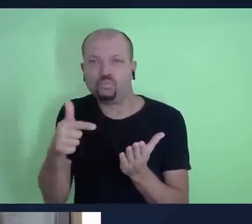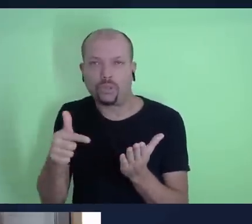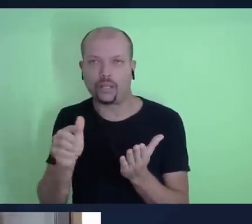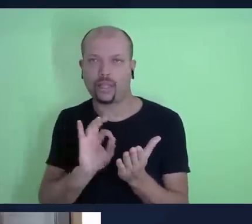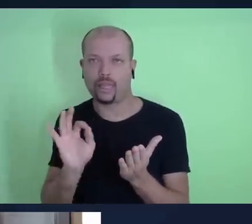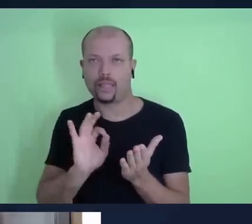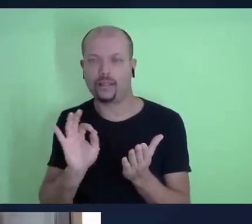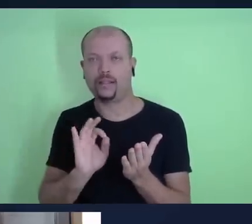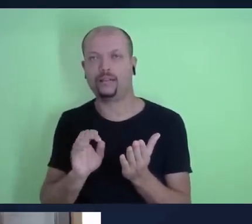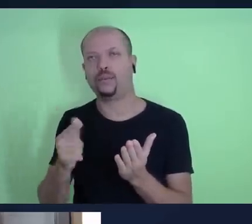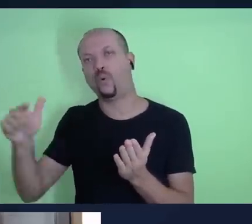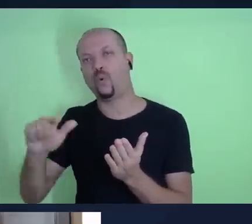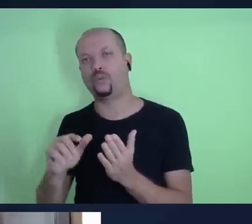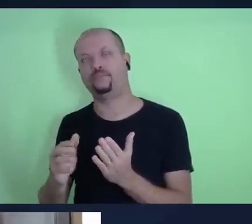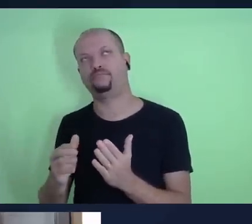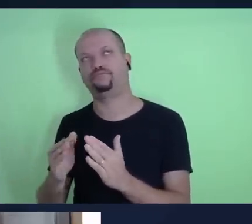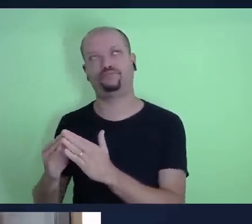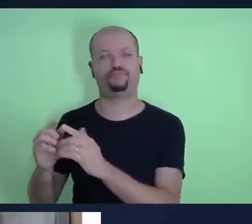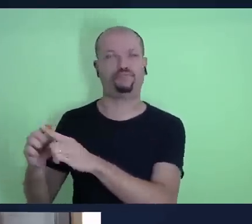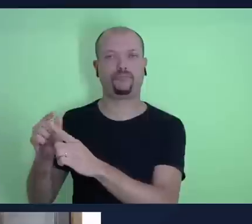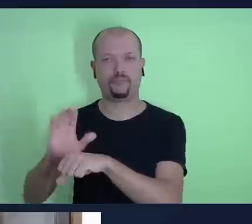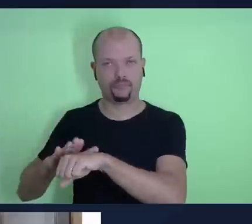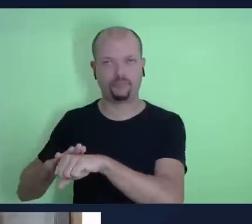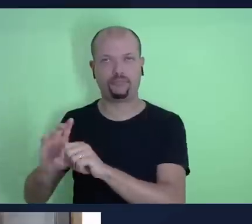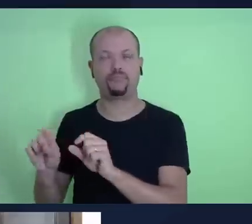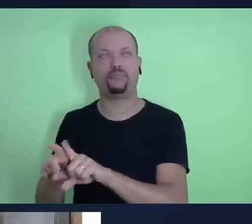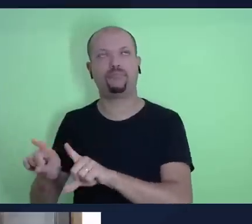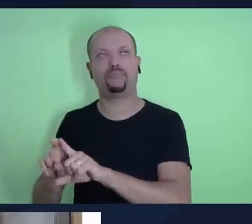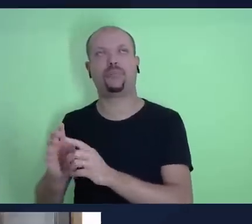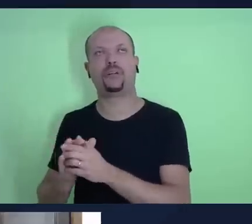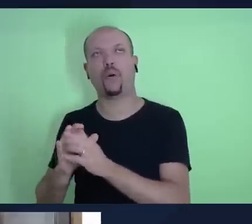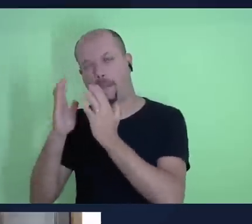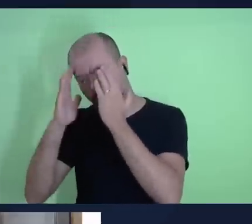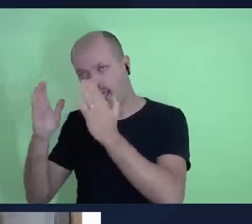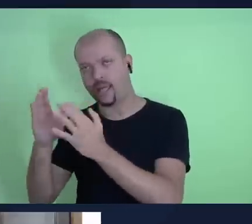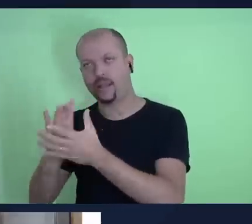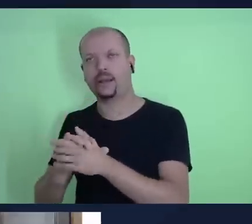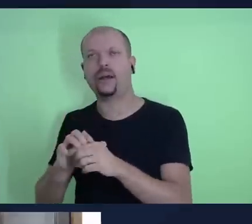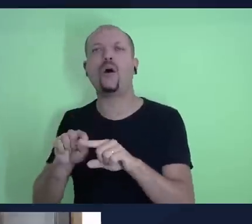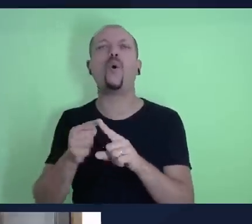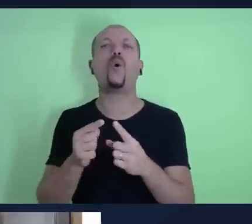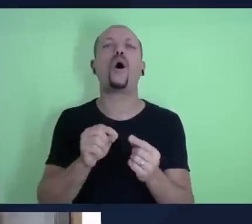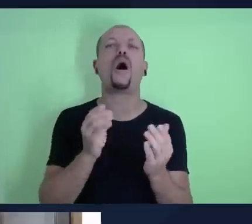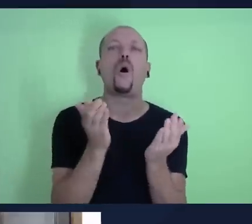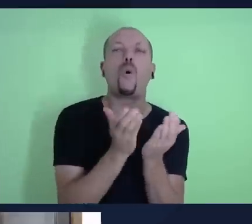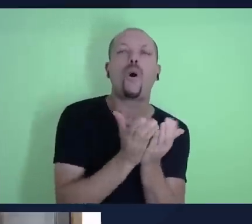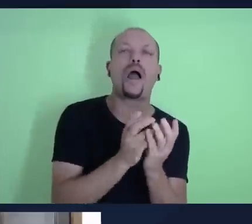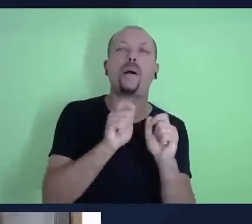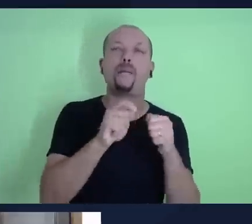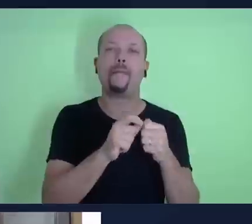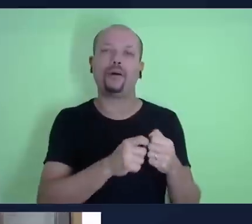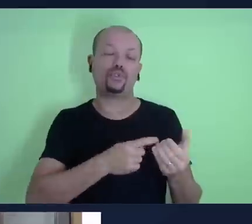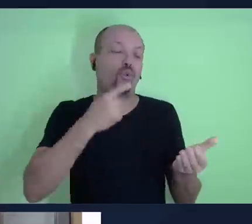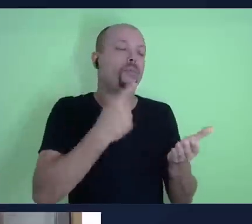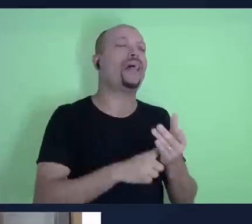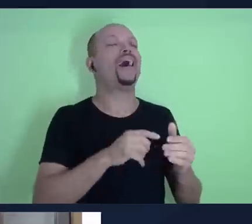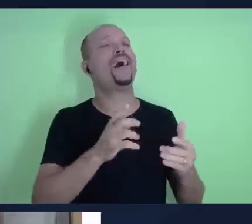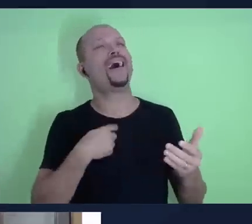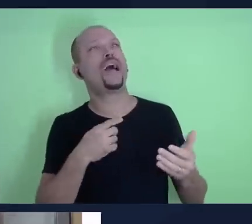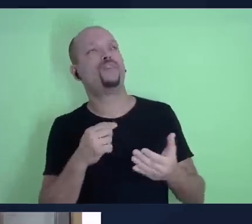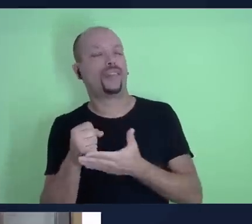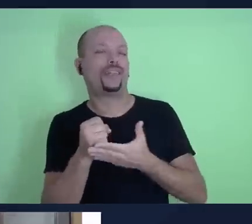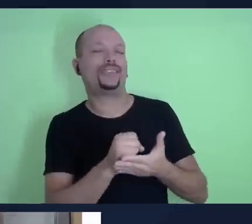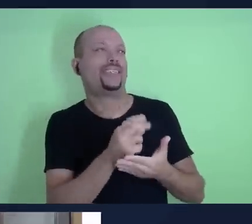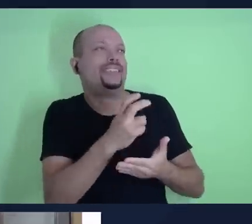denominações fazem, que o próprio crente pode determinar quando ele vai trazer, se é menos de dez